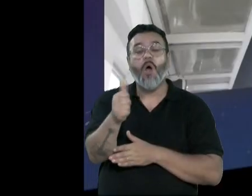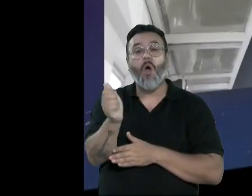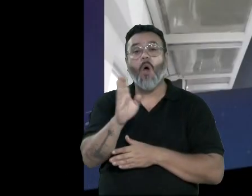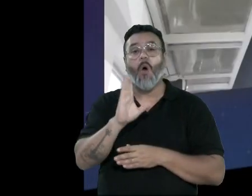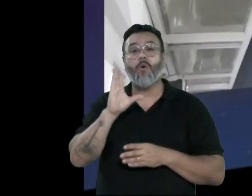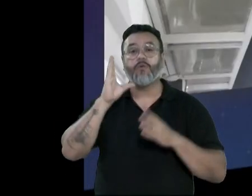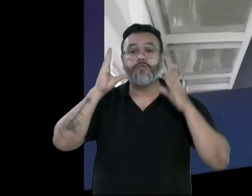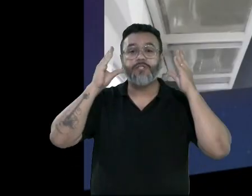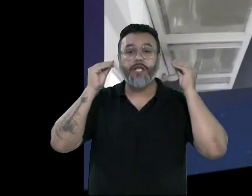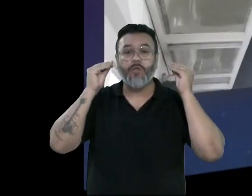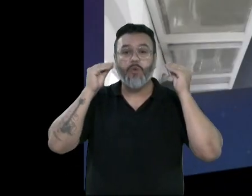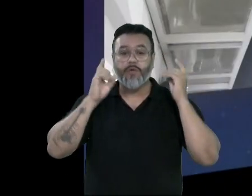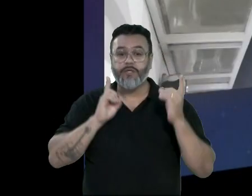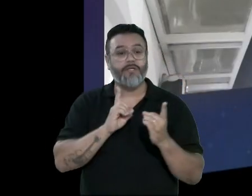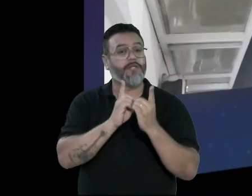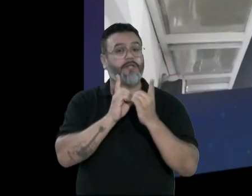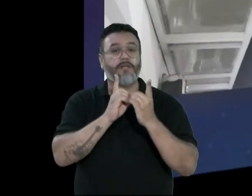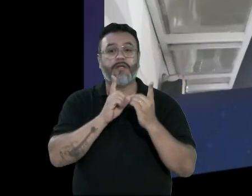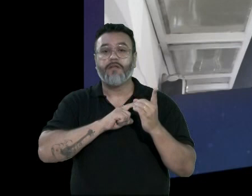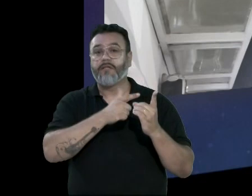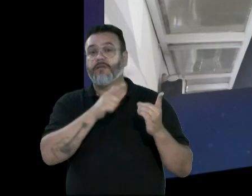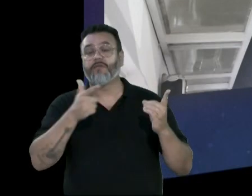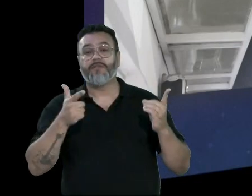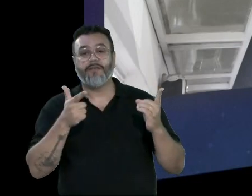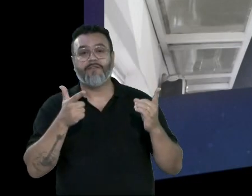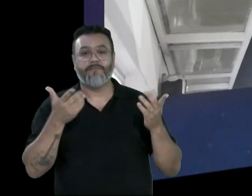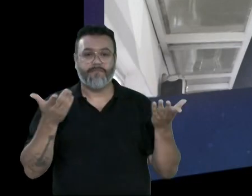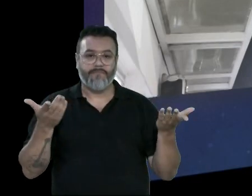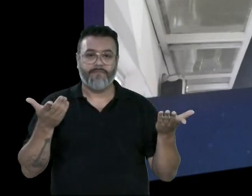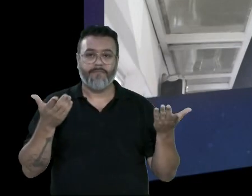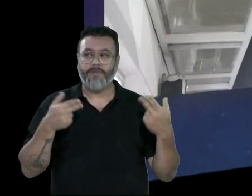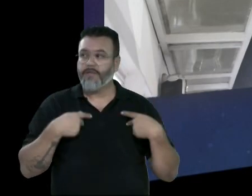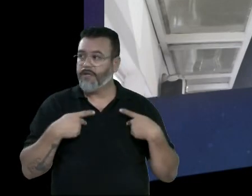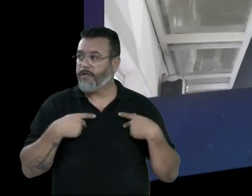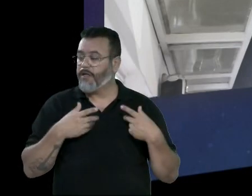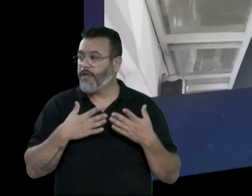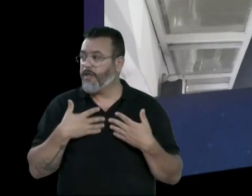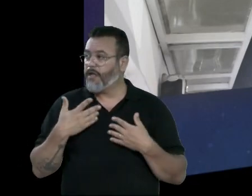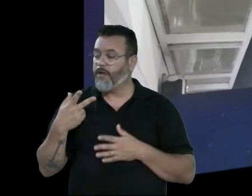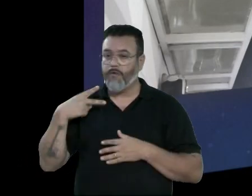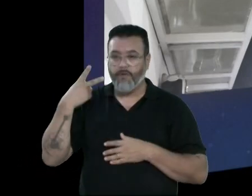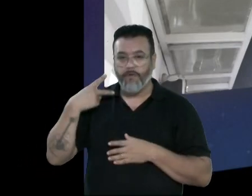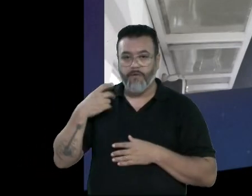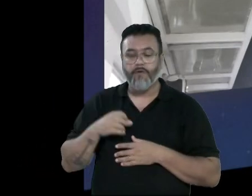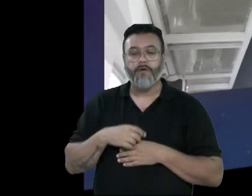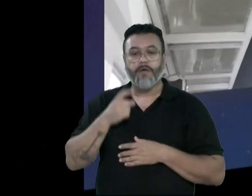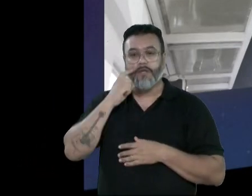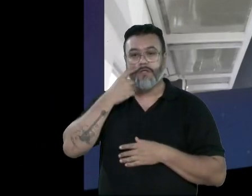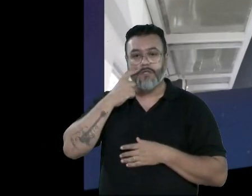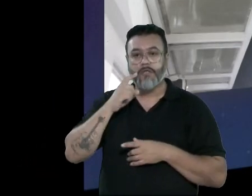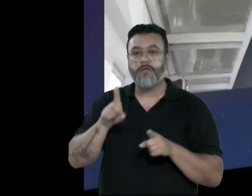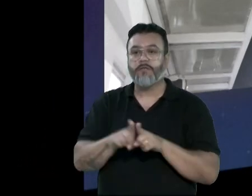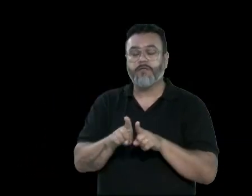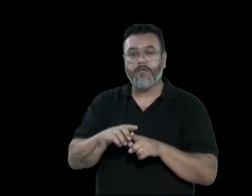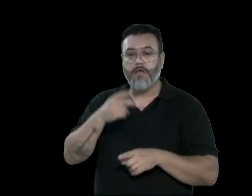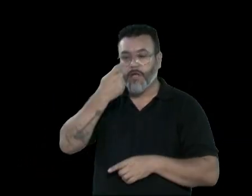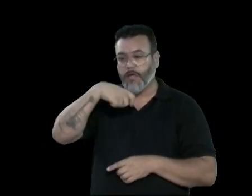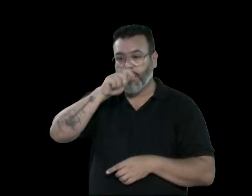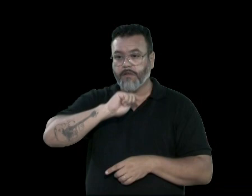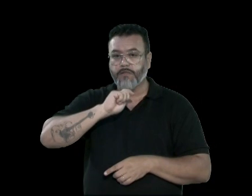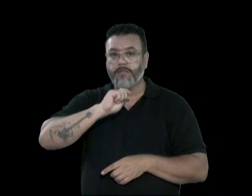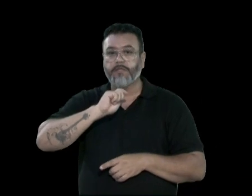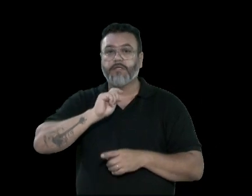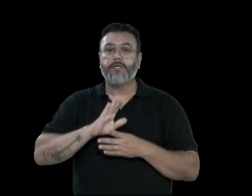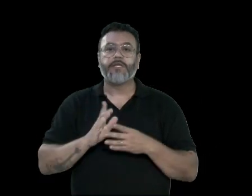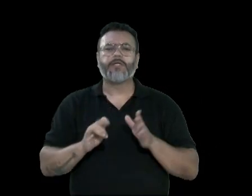Aí eu e o vereador Diego, o vereador Moisés, nós identificamos uma paciente que chegou às 8 horas da manhã,